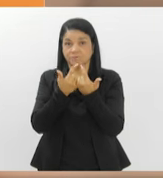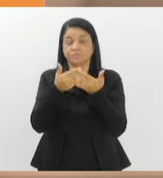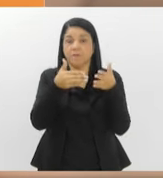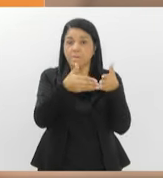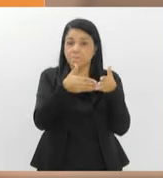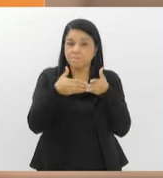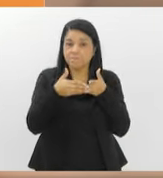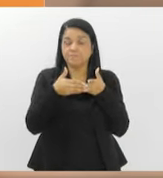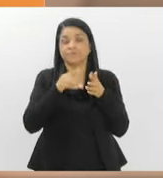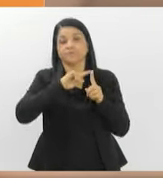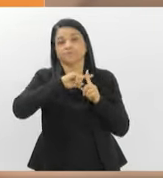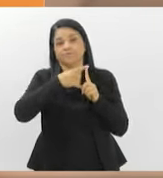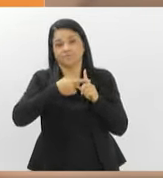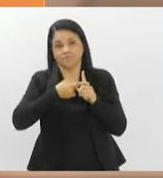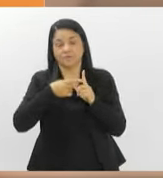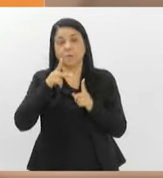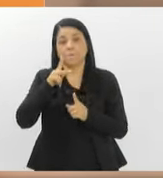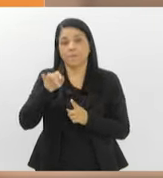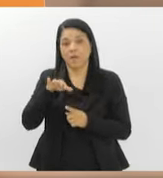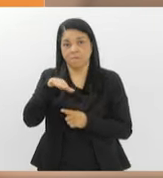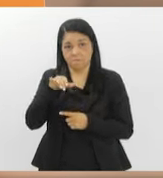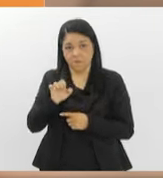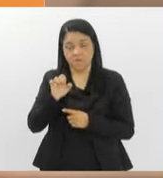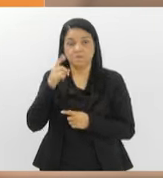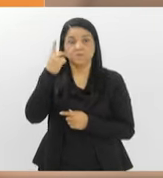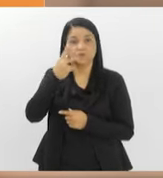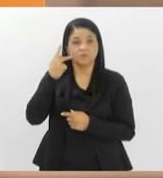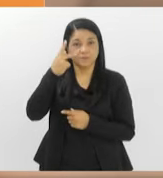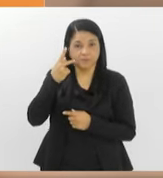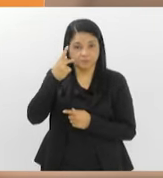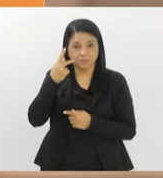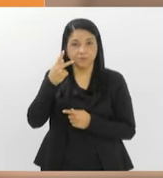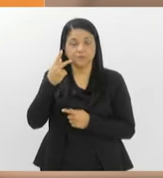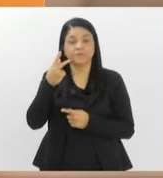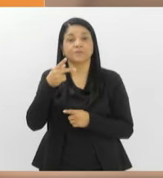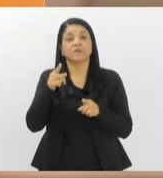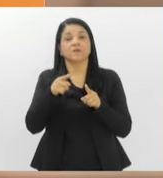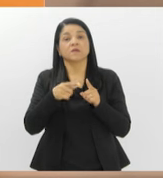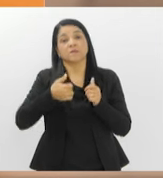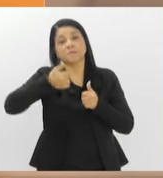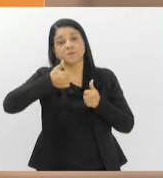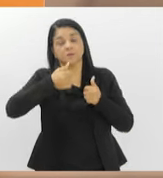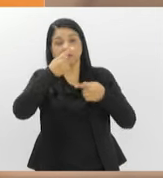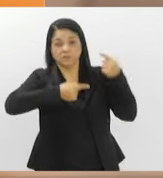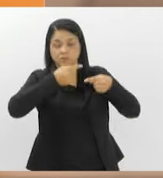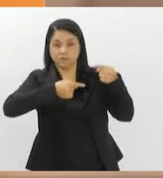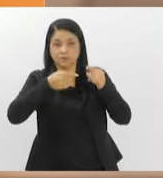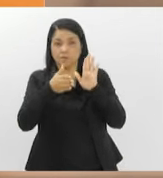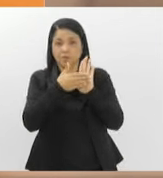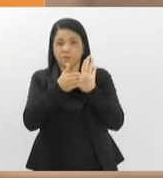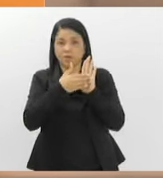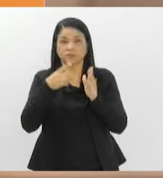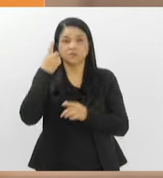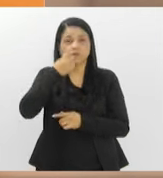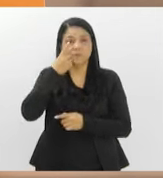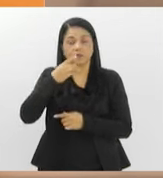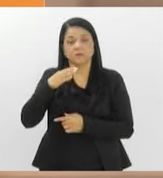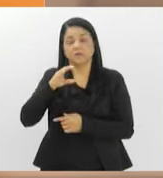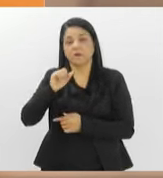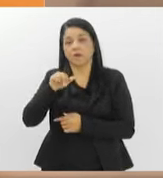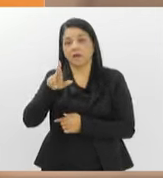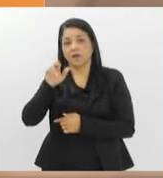maternidade e paternidade para os parlamentares. Em primeira discussão, uma proposta do deputado Carlos